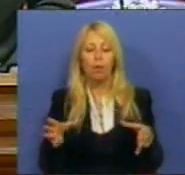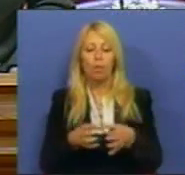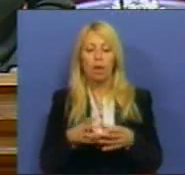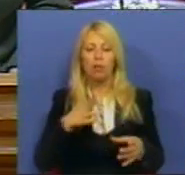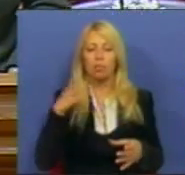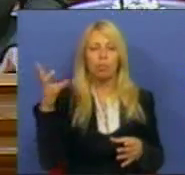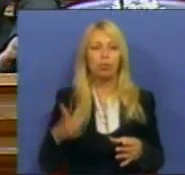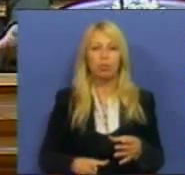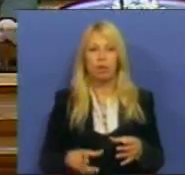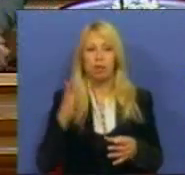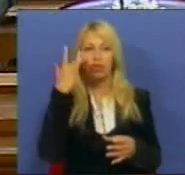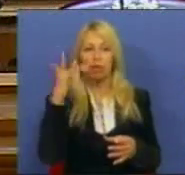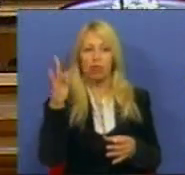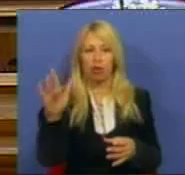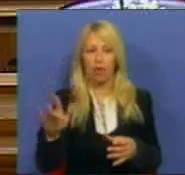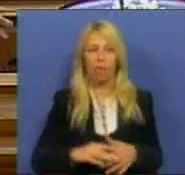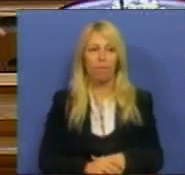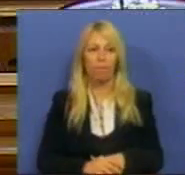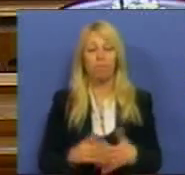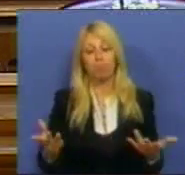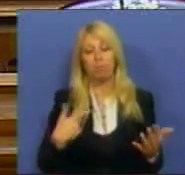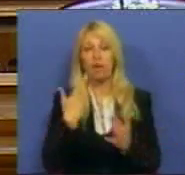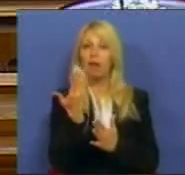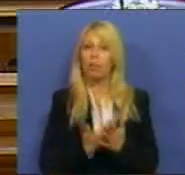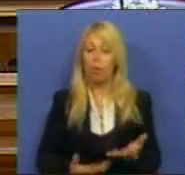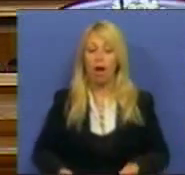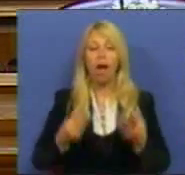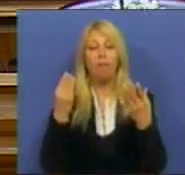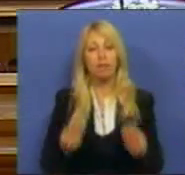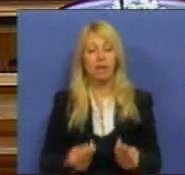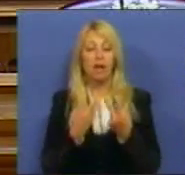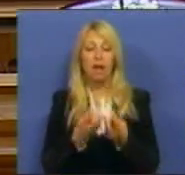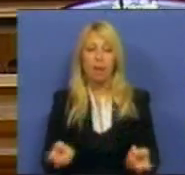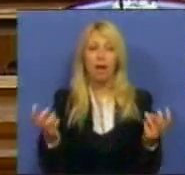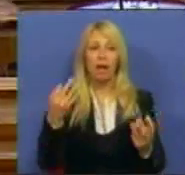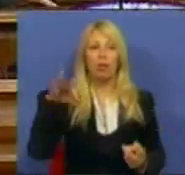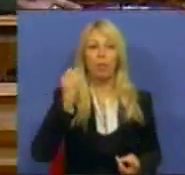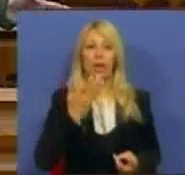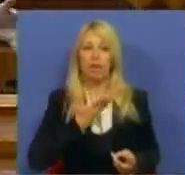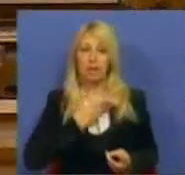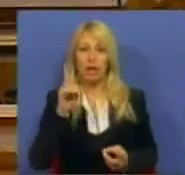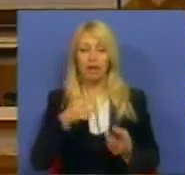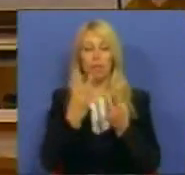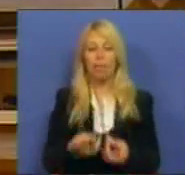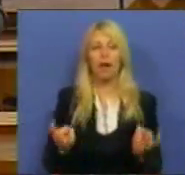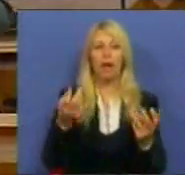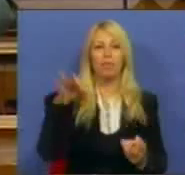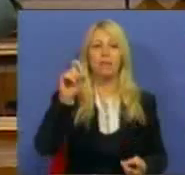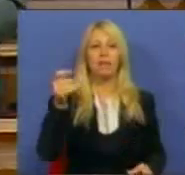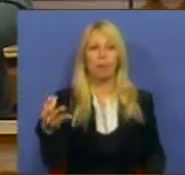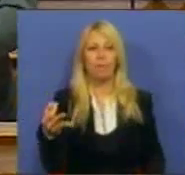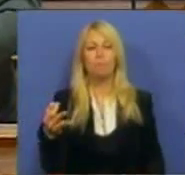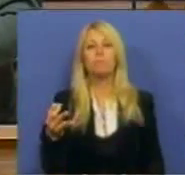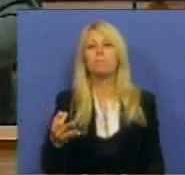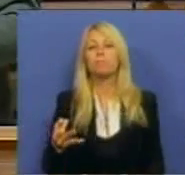portuguesas no estrangeiro. São diplomas apresentados pela bancada do PSD e pela bancada do PCP.